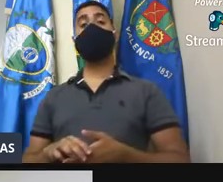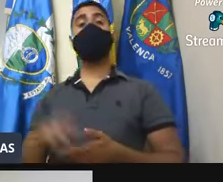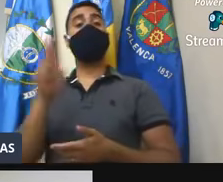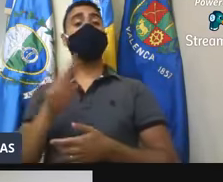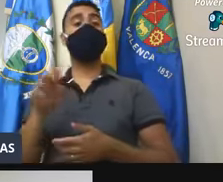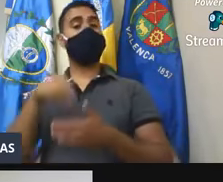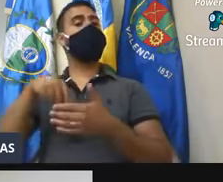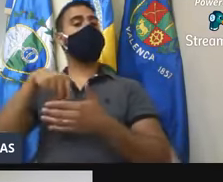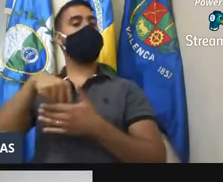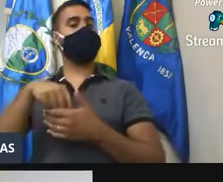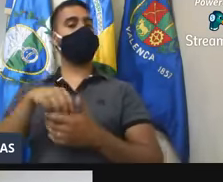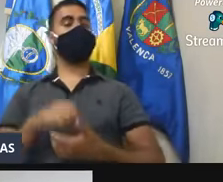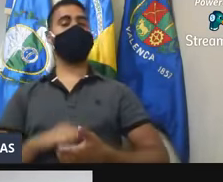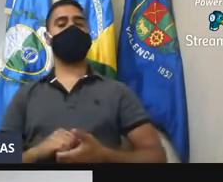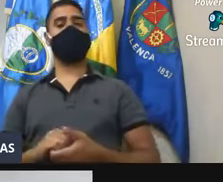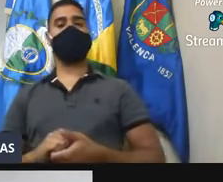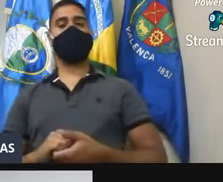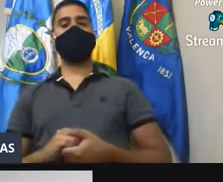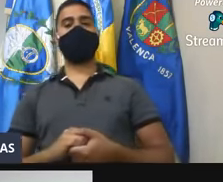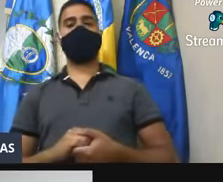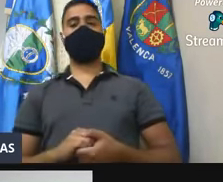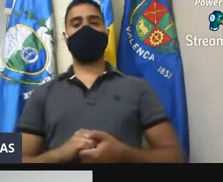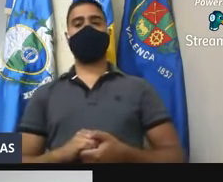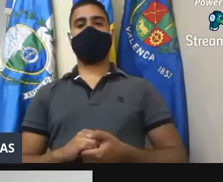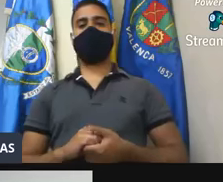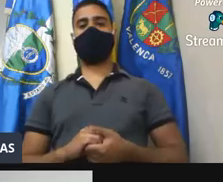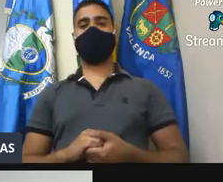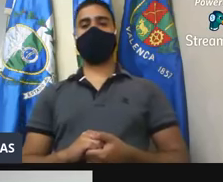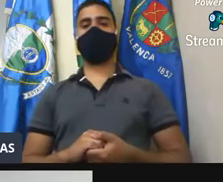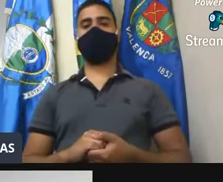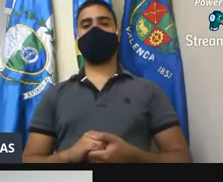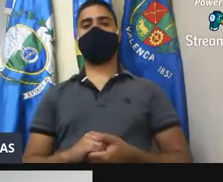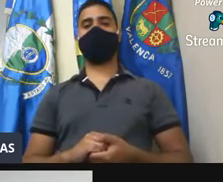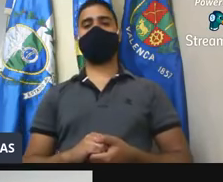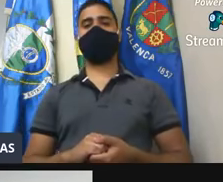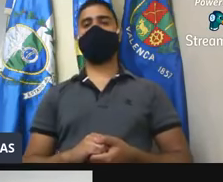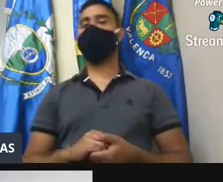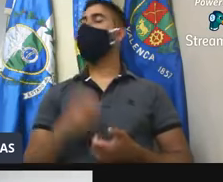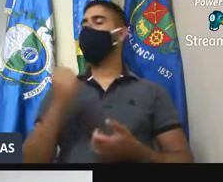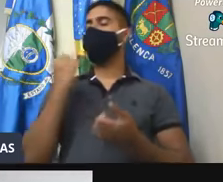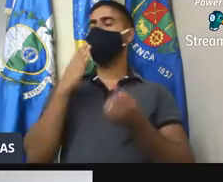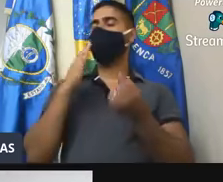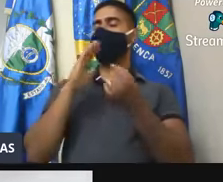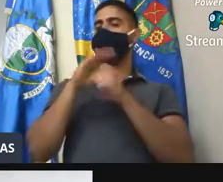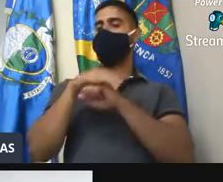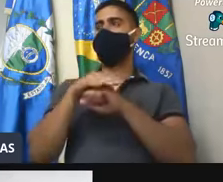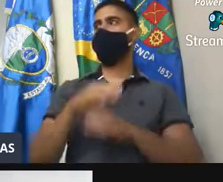mais uma vez, é, isso, é, por hoje, muito boa noite a todos.